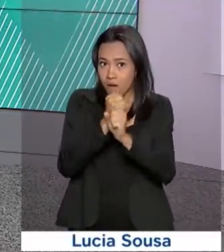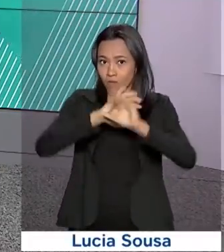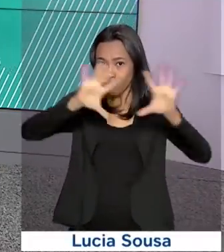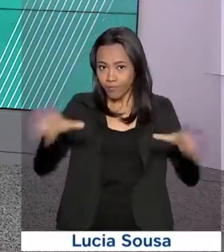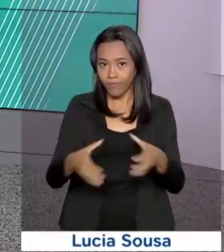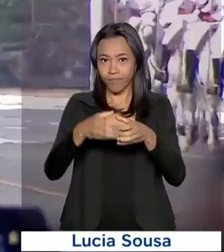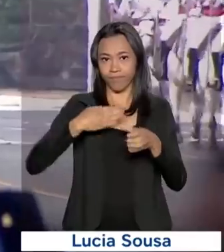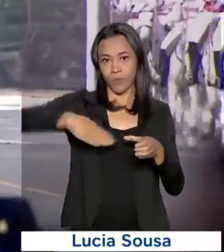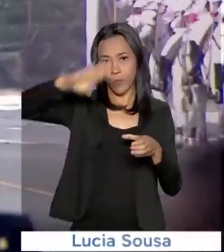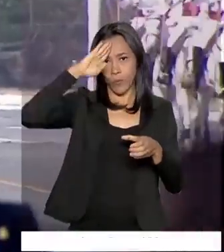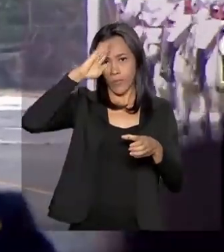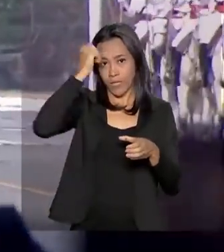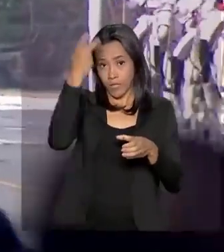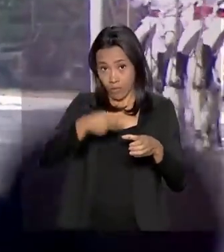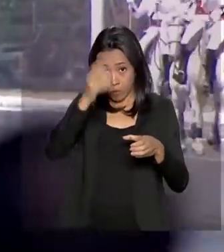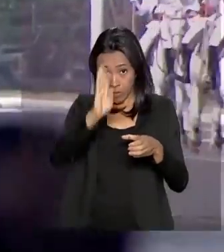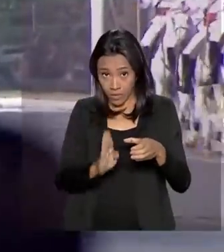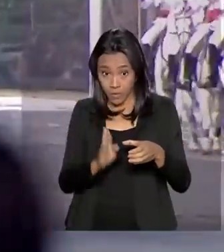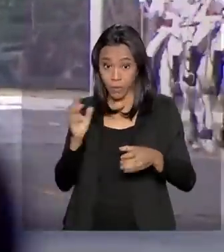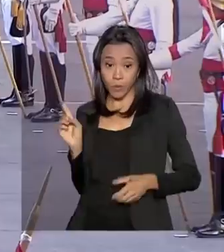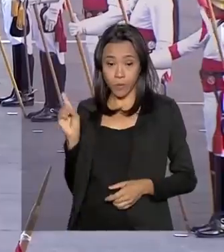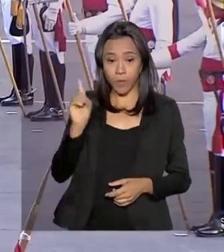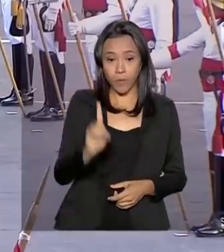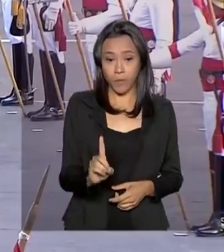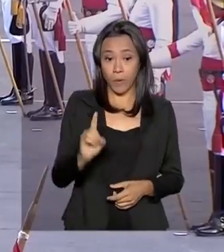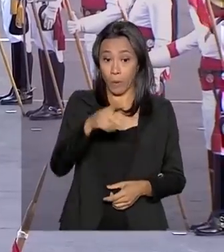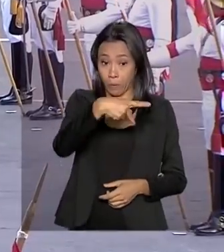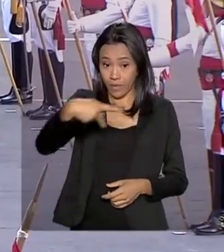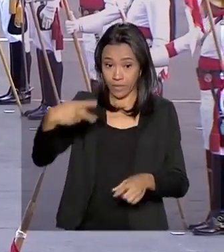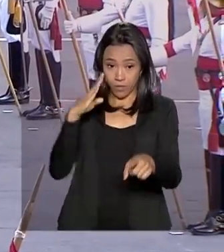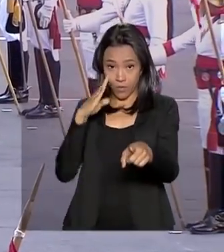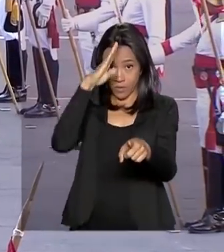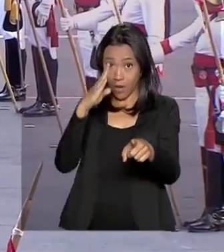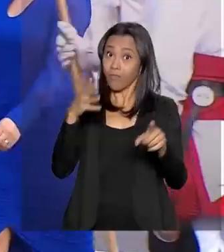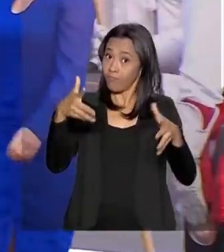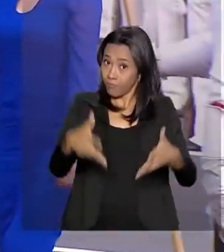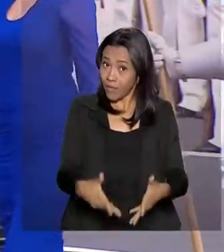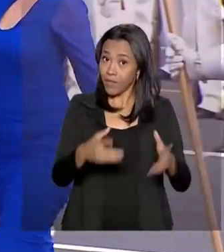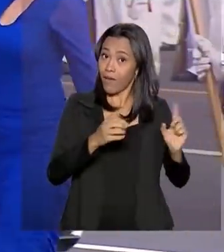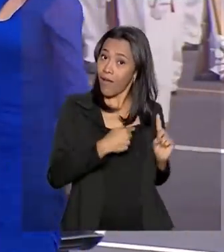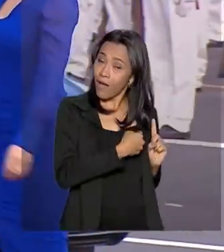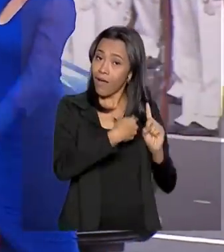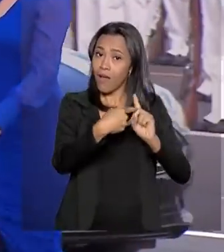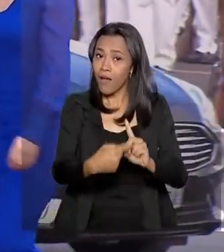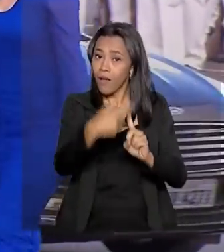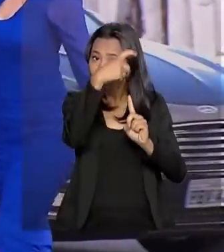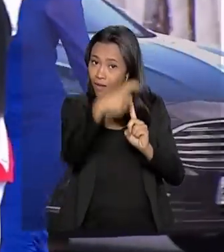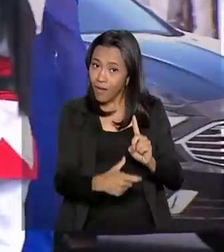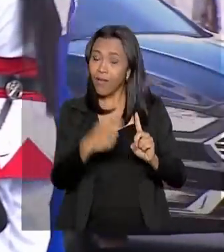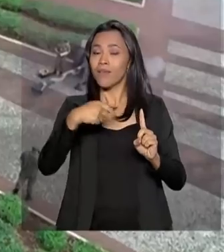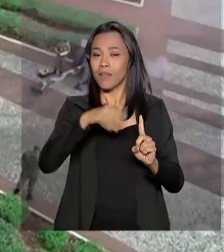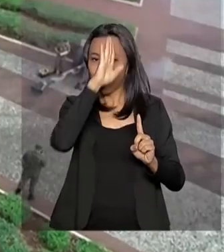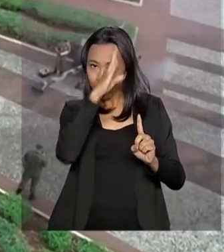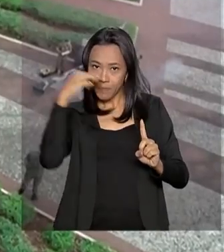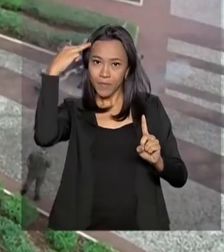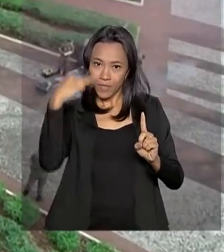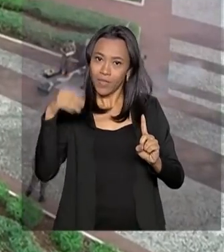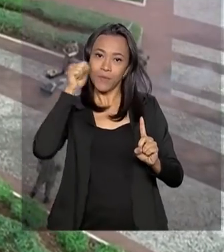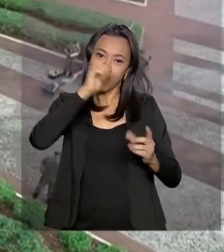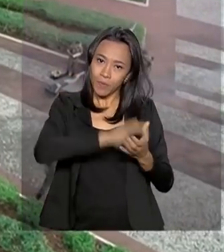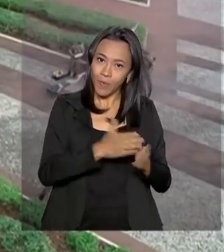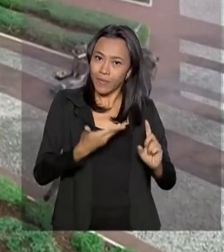Brasileiro. O presidente Jair Bolsonaro participou da solenidade. Ele estava acompanhado da primeira-dama Michele Bolsonaro.